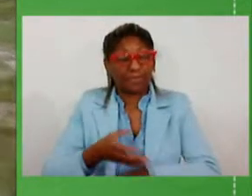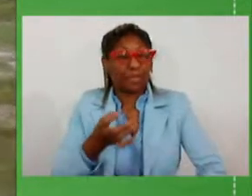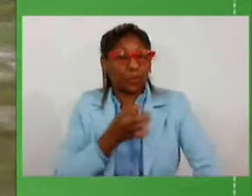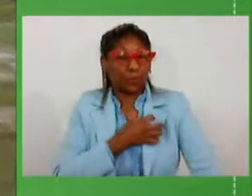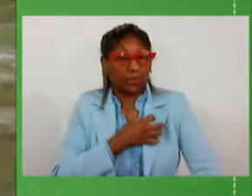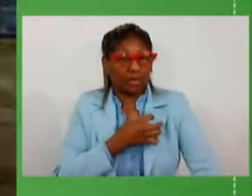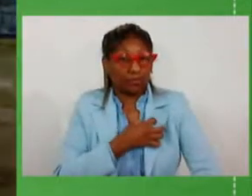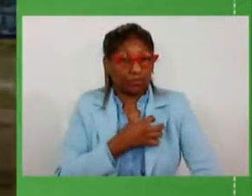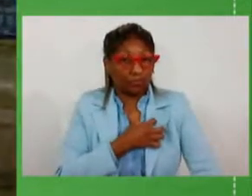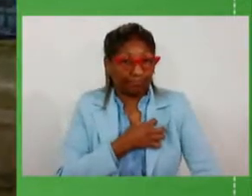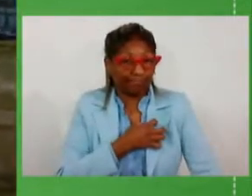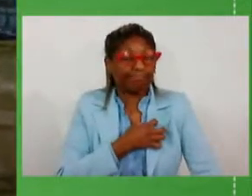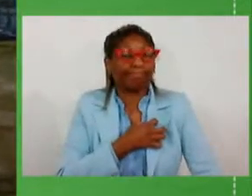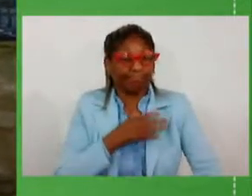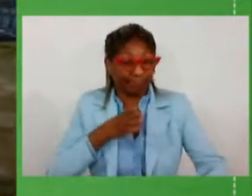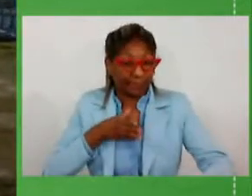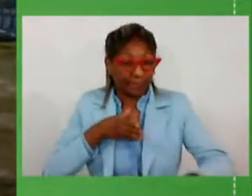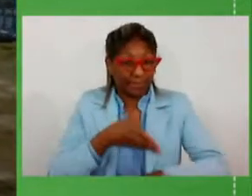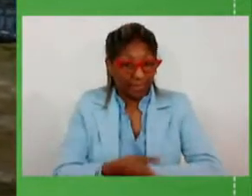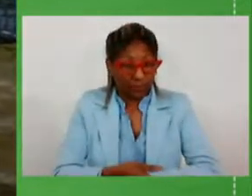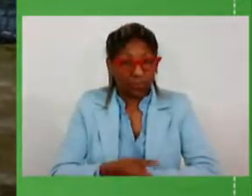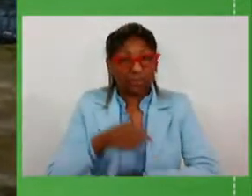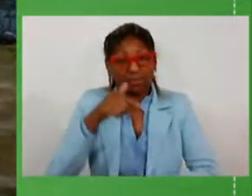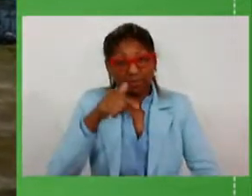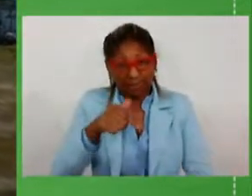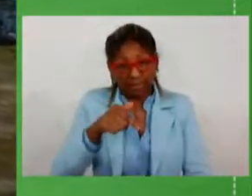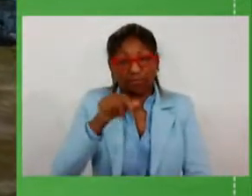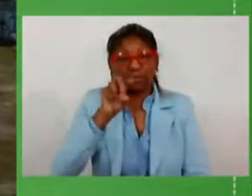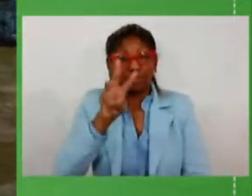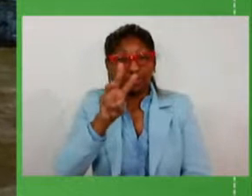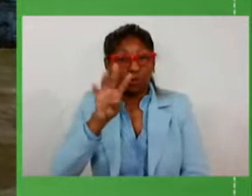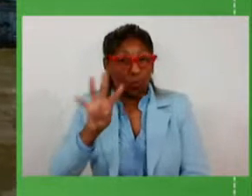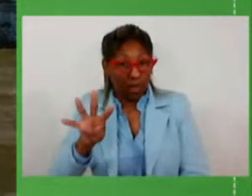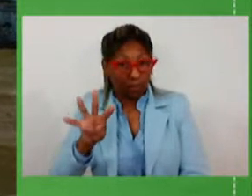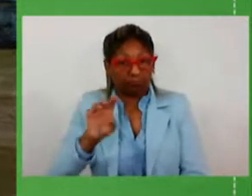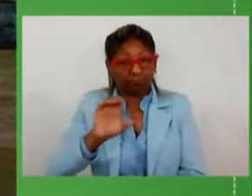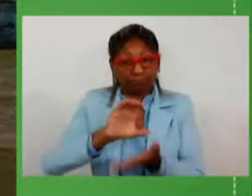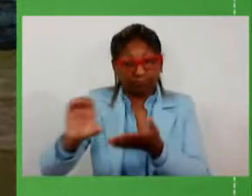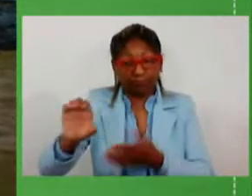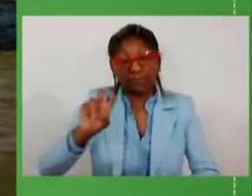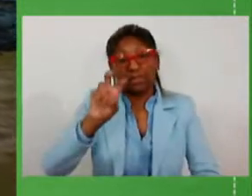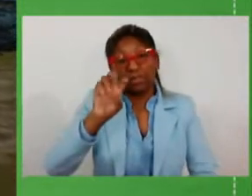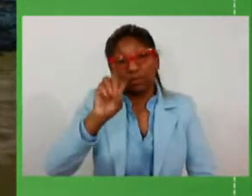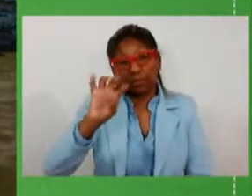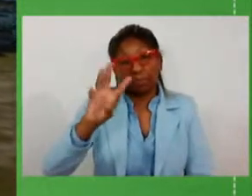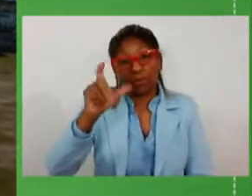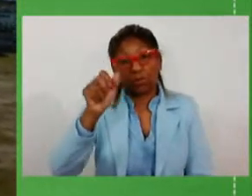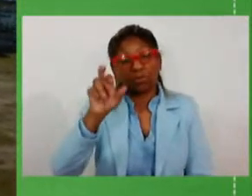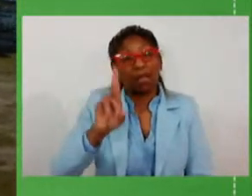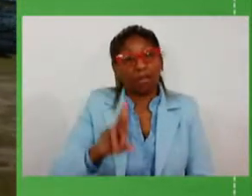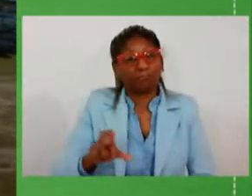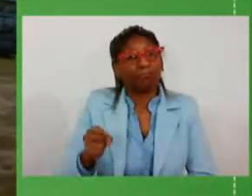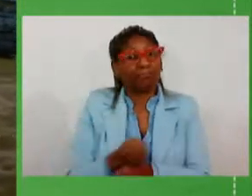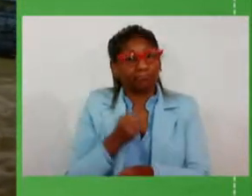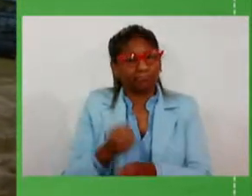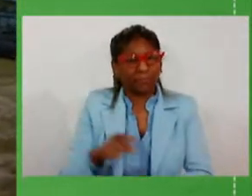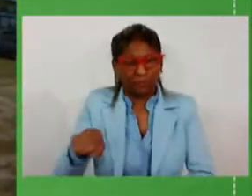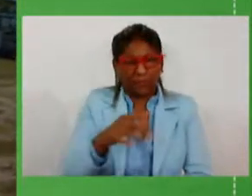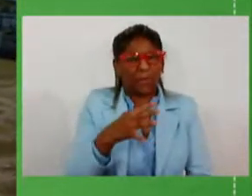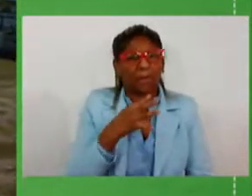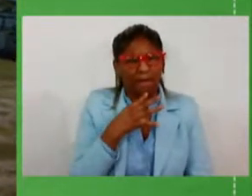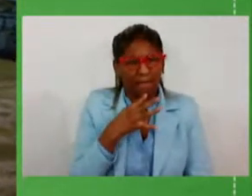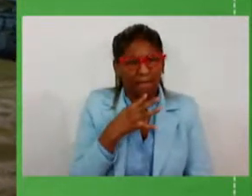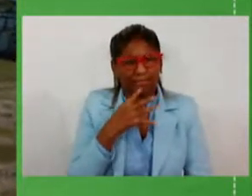dá o acesso a 734 vai receber 50 milhões de reais quem conhece a região sabe o